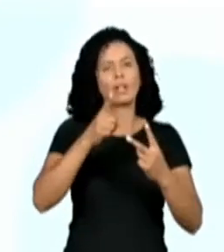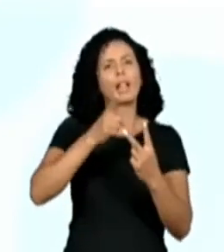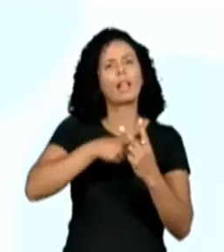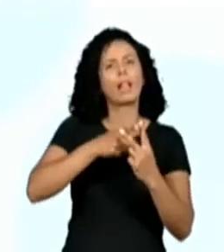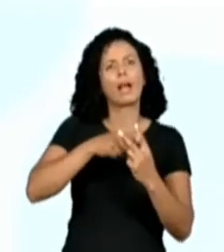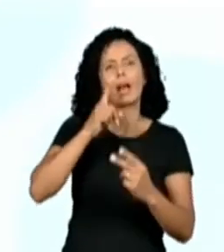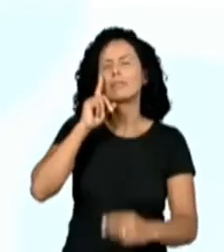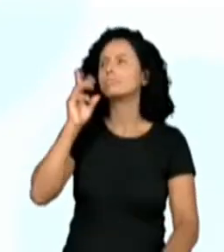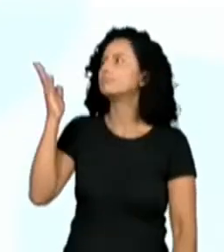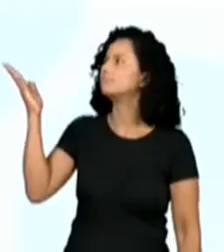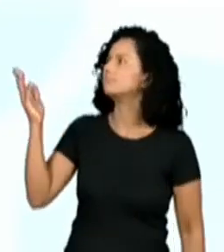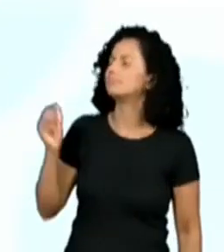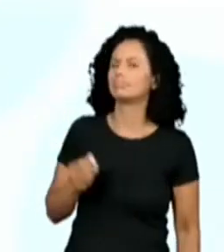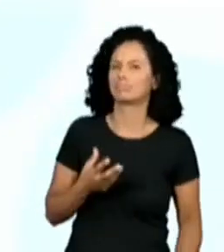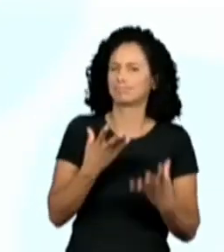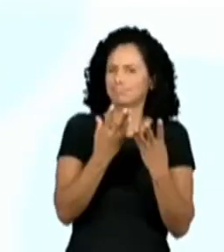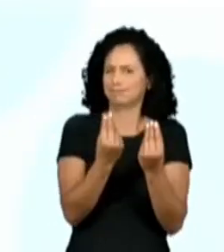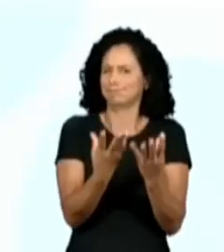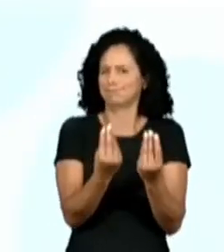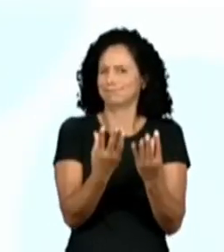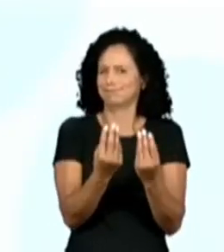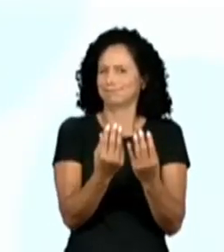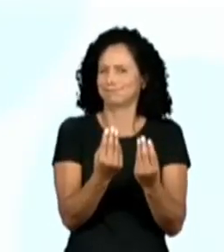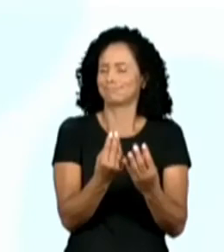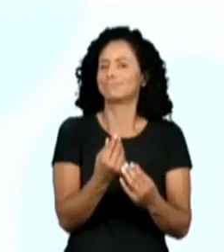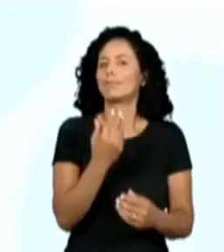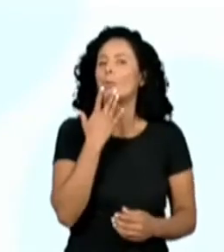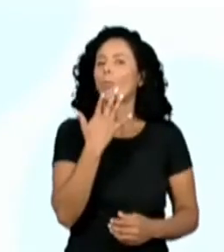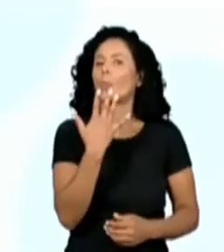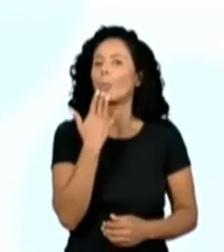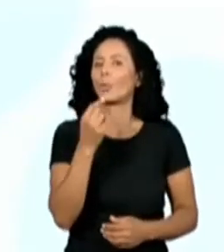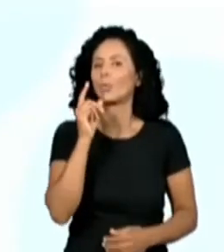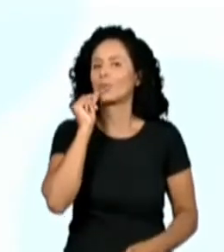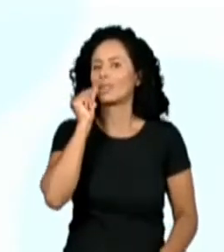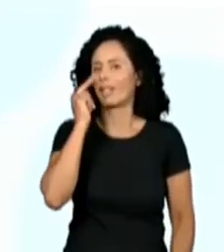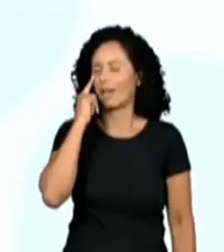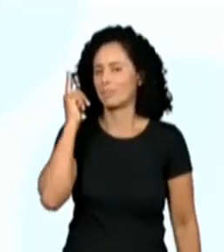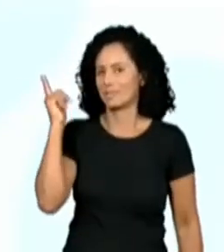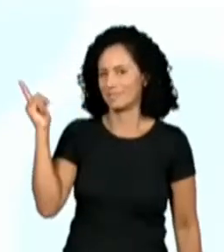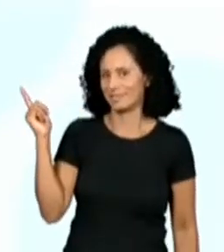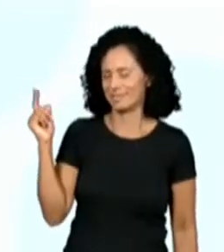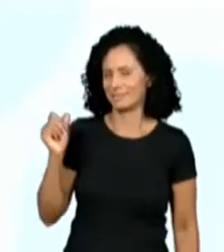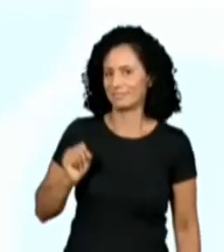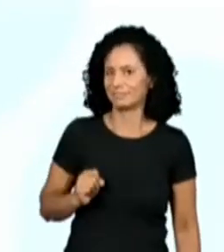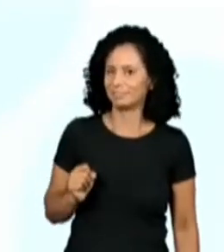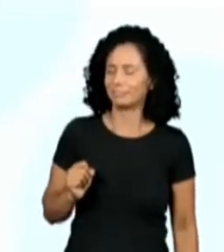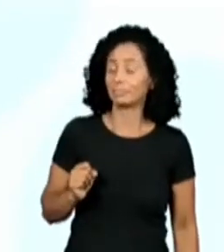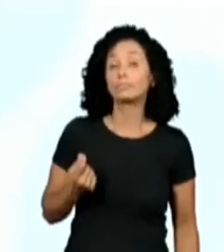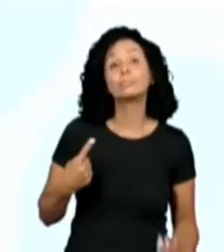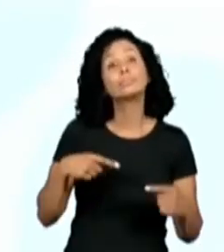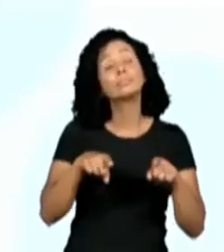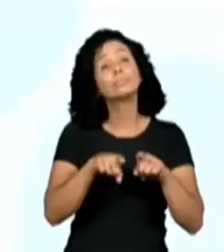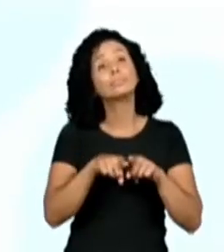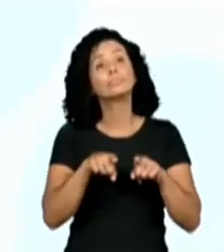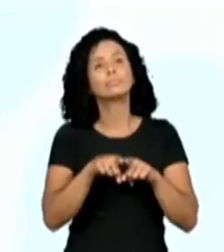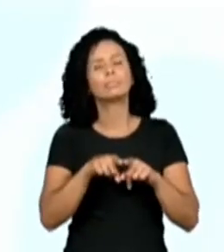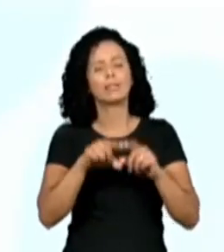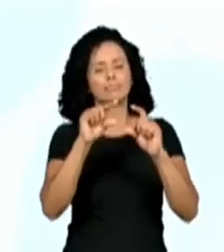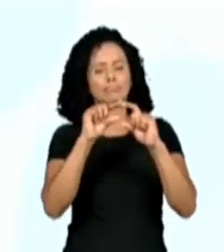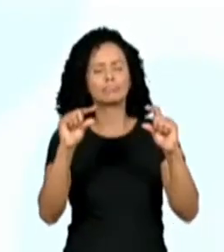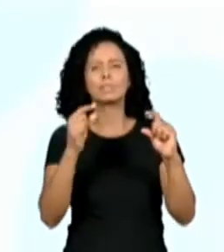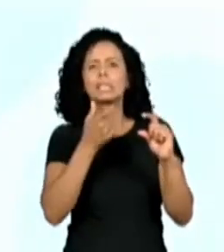destacada daqueles multicolored things, daquelas coisas multicoloridas que a gente viu na imagem anterior. Is it a crayon?